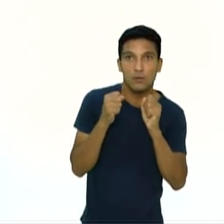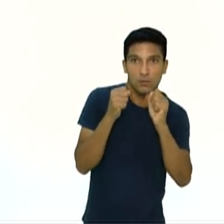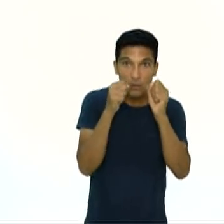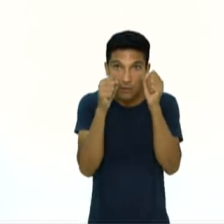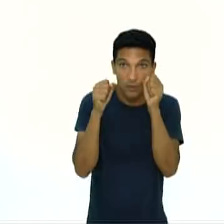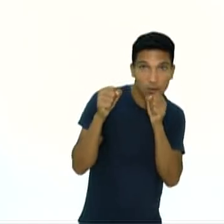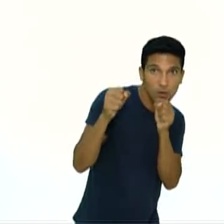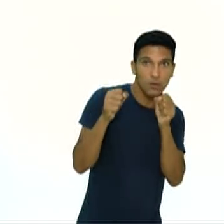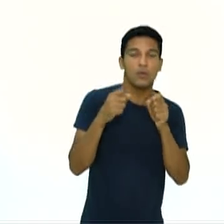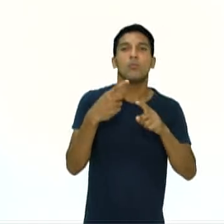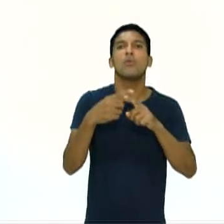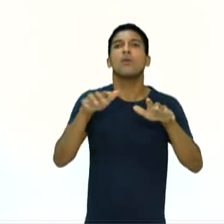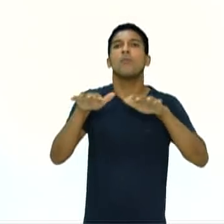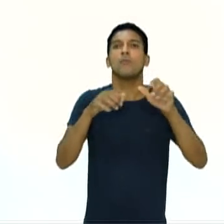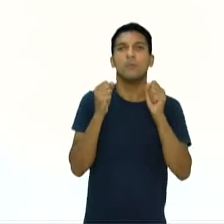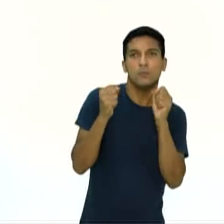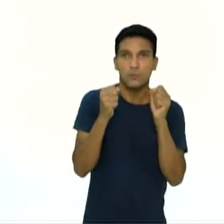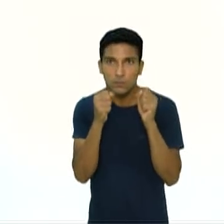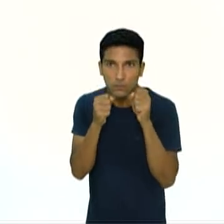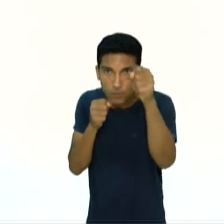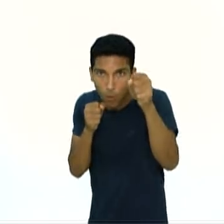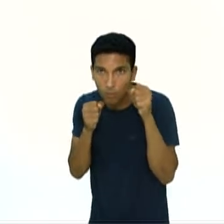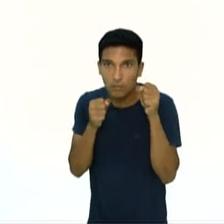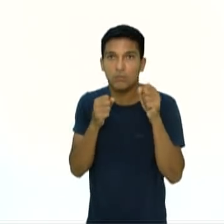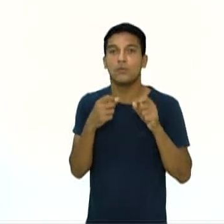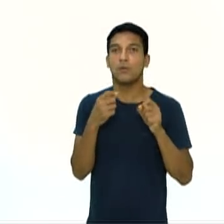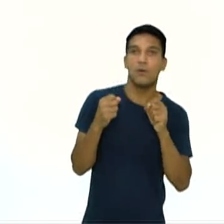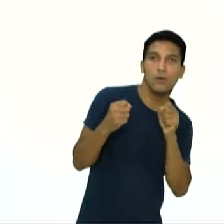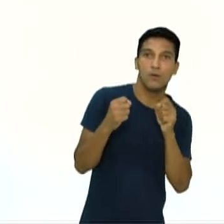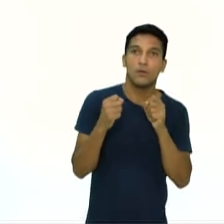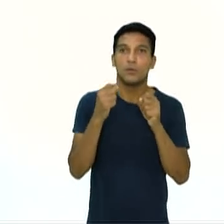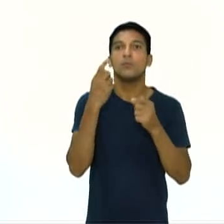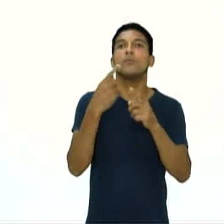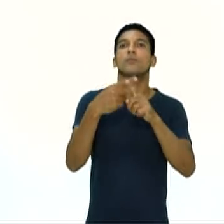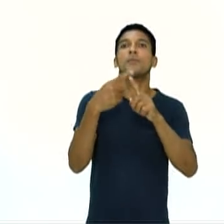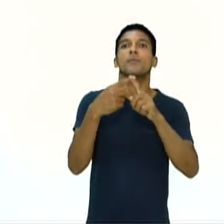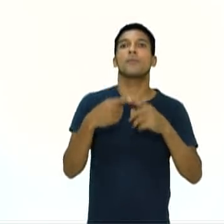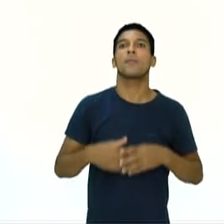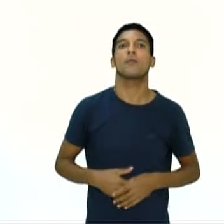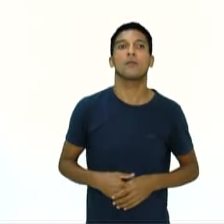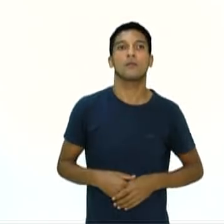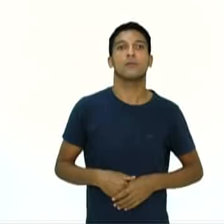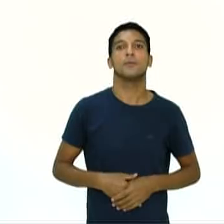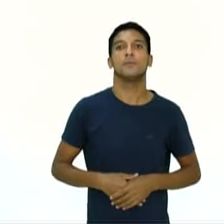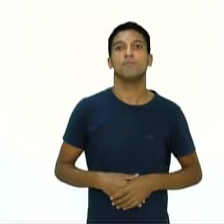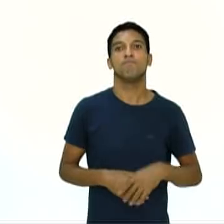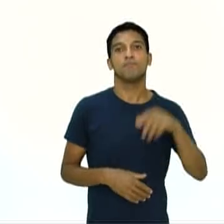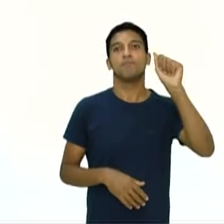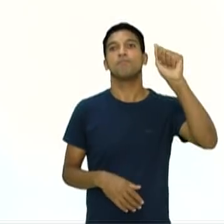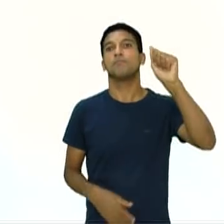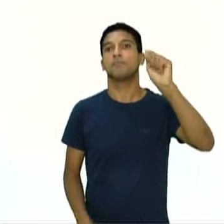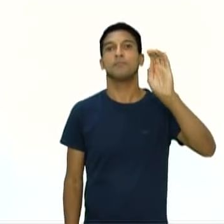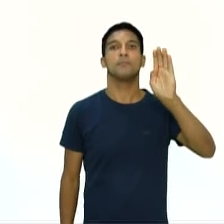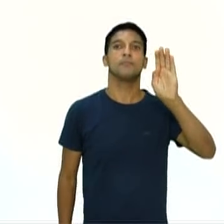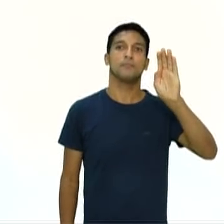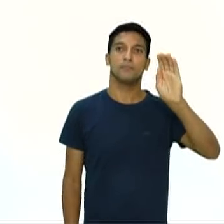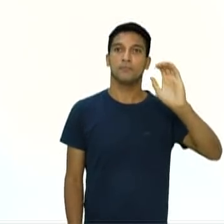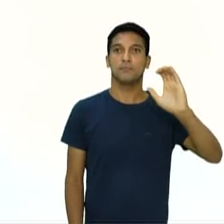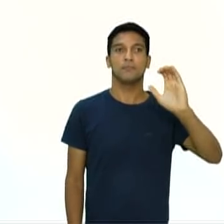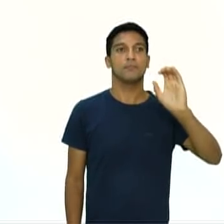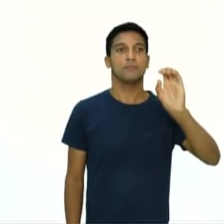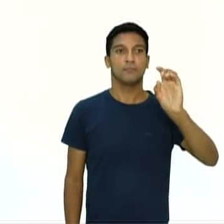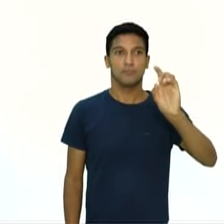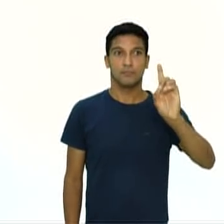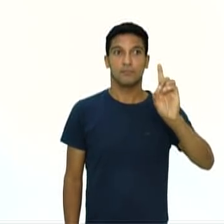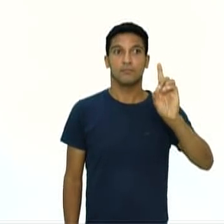adversário. Alternativa B. Para colocar o adversário no alcance do seu braço e para sair do alcance do